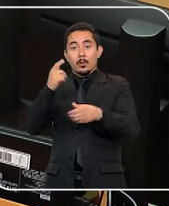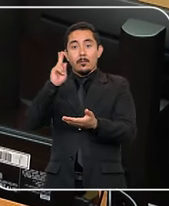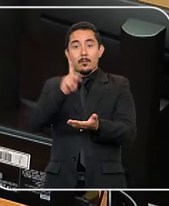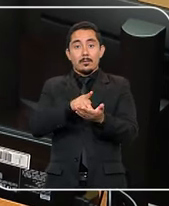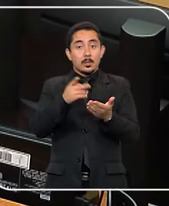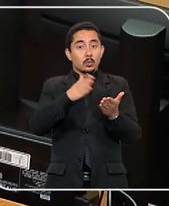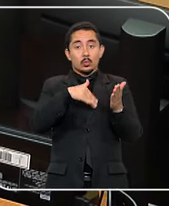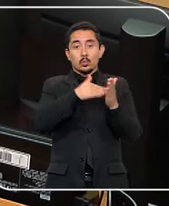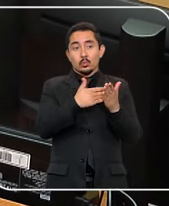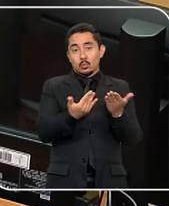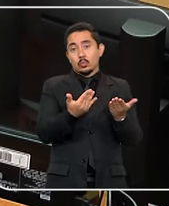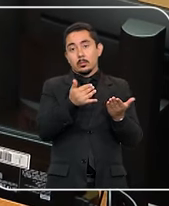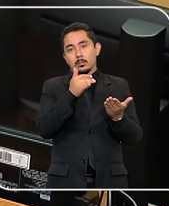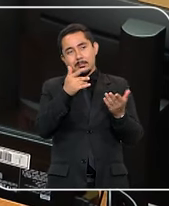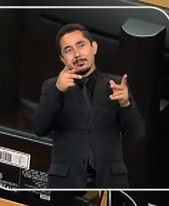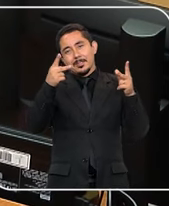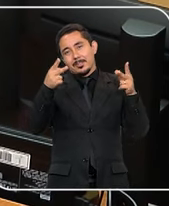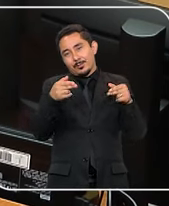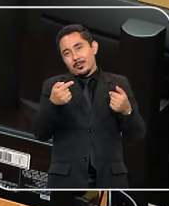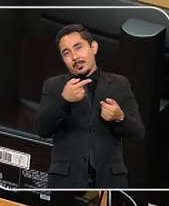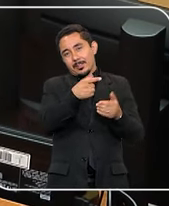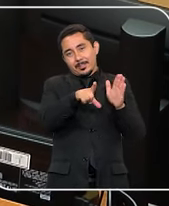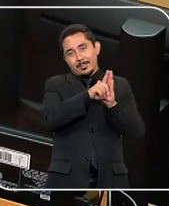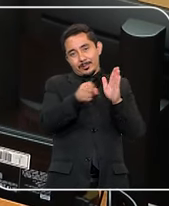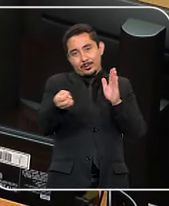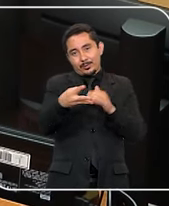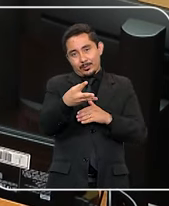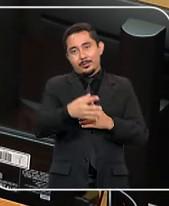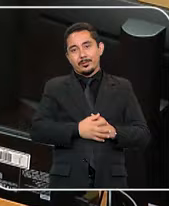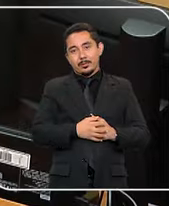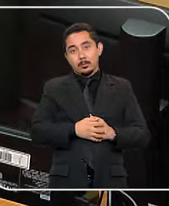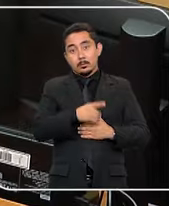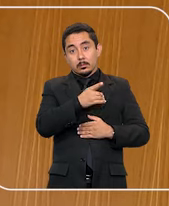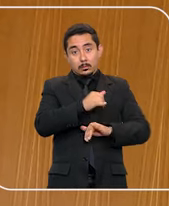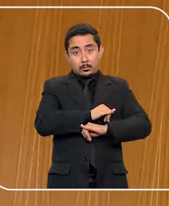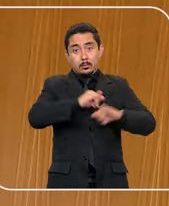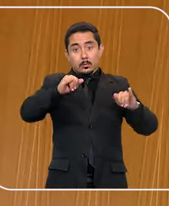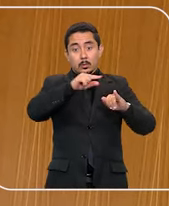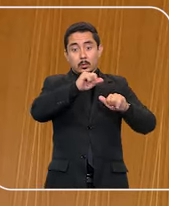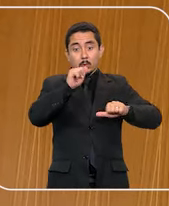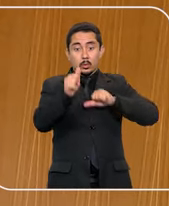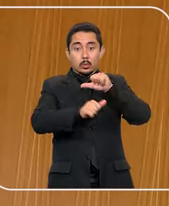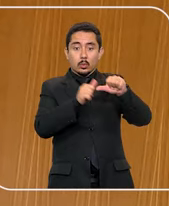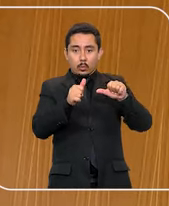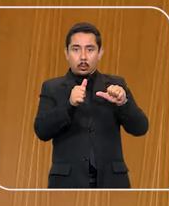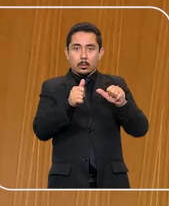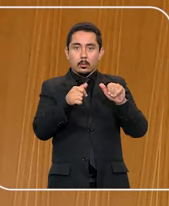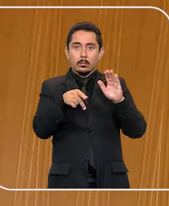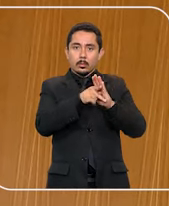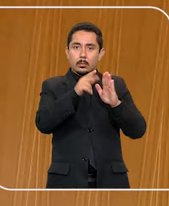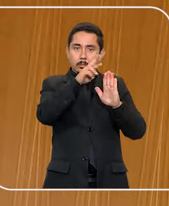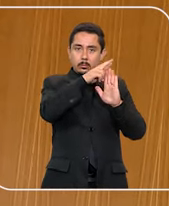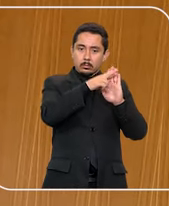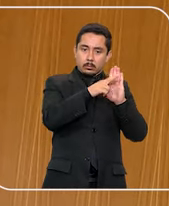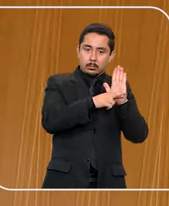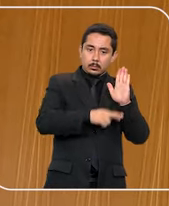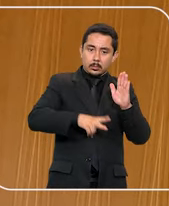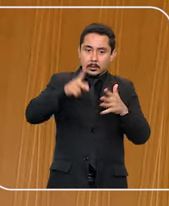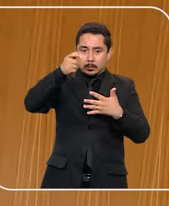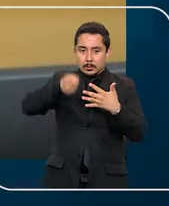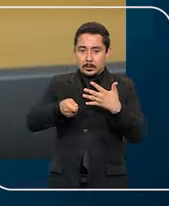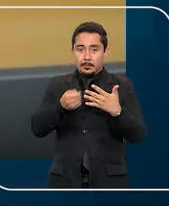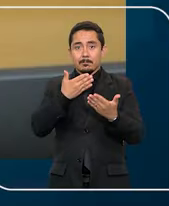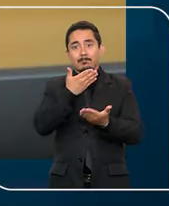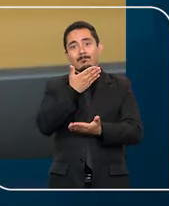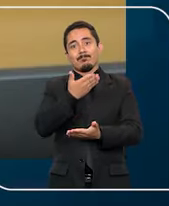mudanças significativas nas circunstâncias, como foi o caso da nova lei. Ele afirmou que, diante desta alteração substancial nas